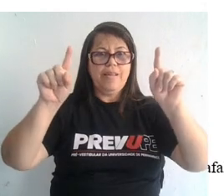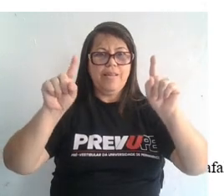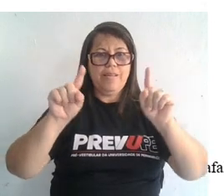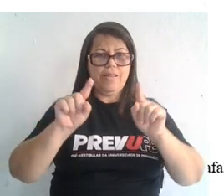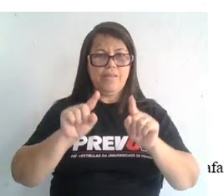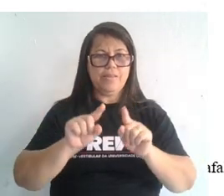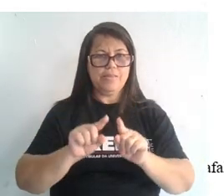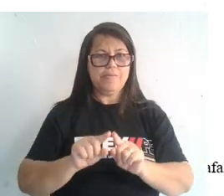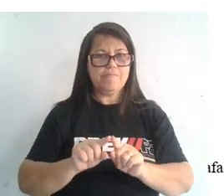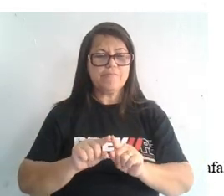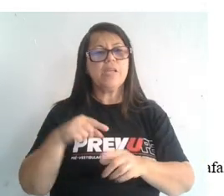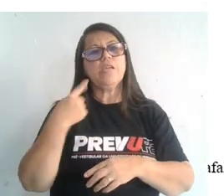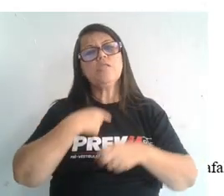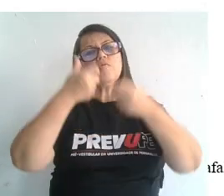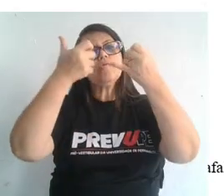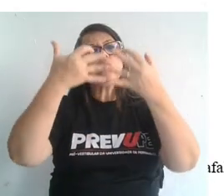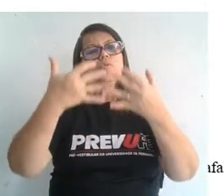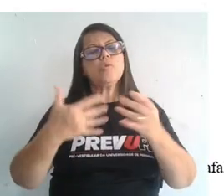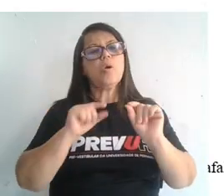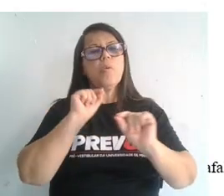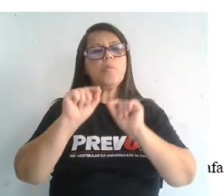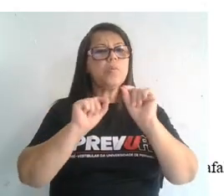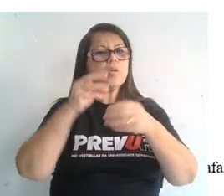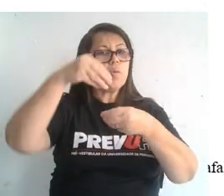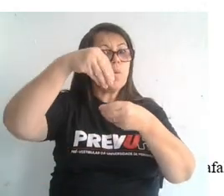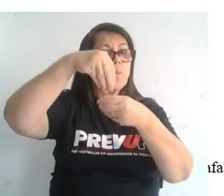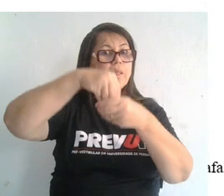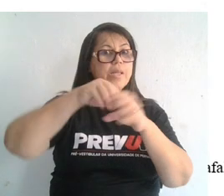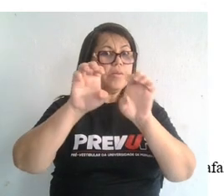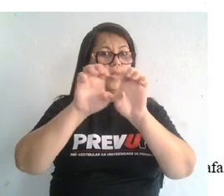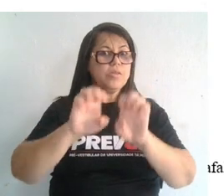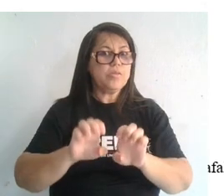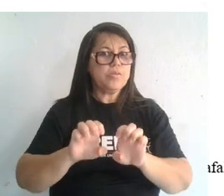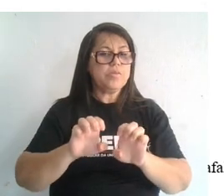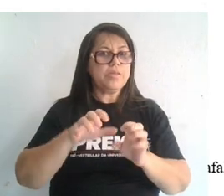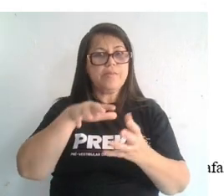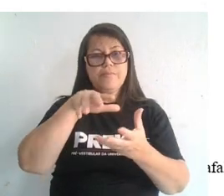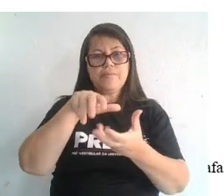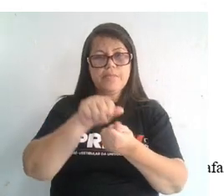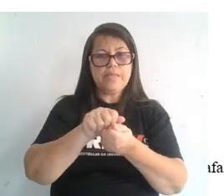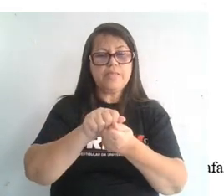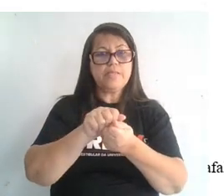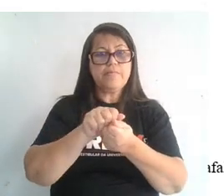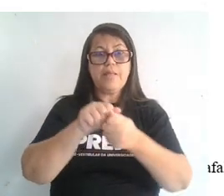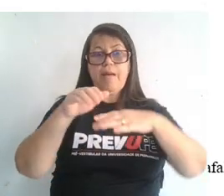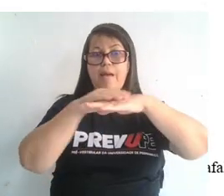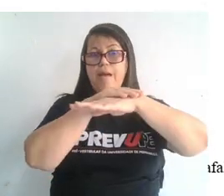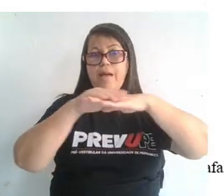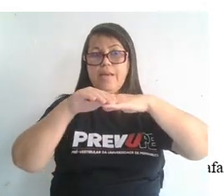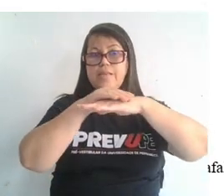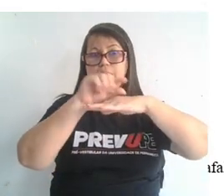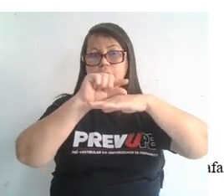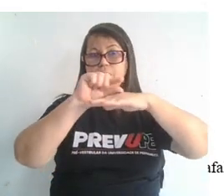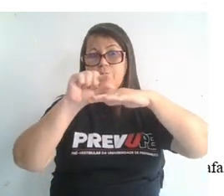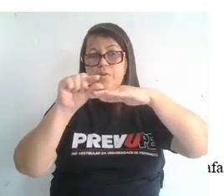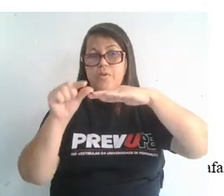vamos agora falar um pouquinho dessa estrutura interna da Terra. Que, na superfície, é formada da crosta continental